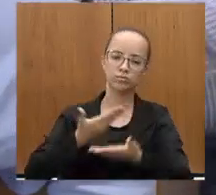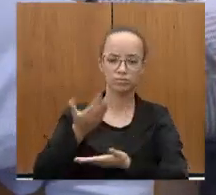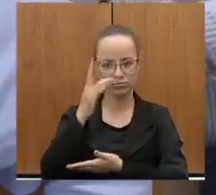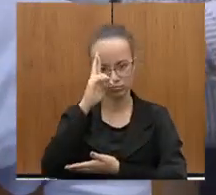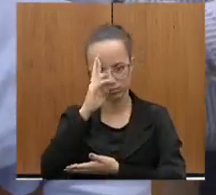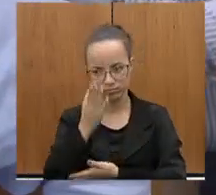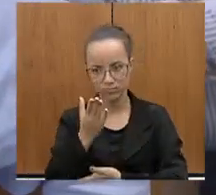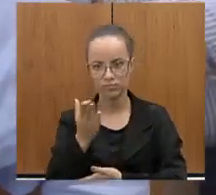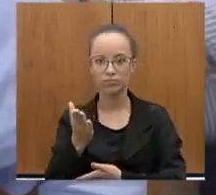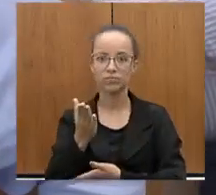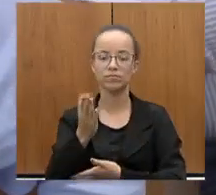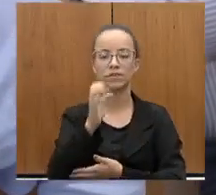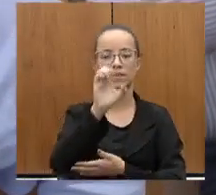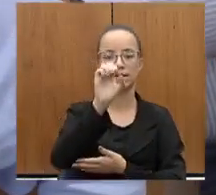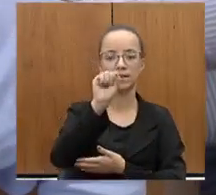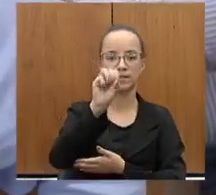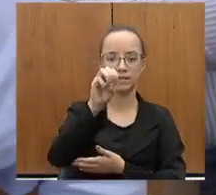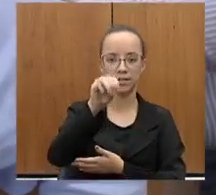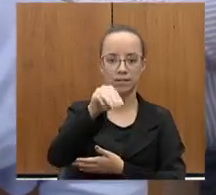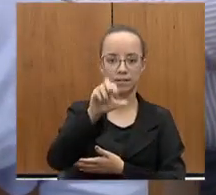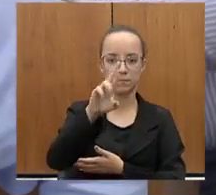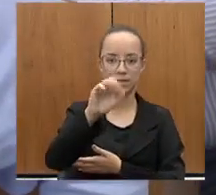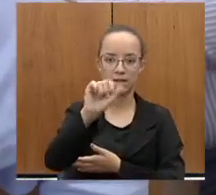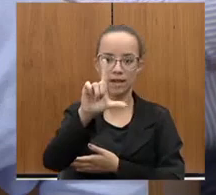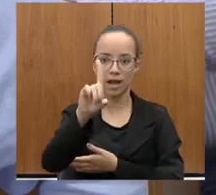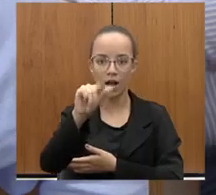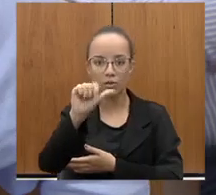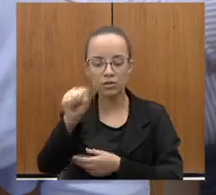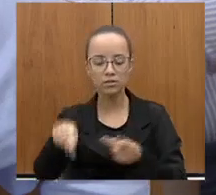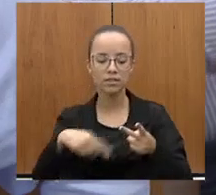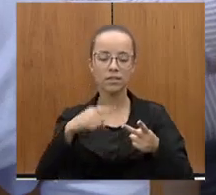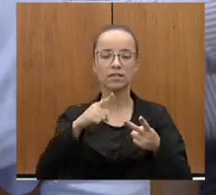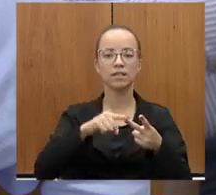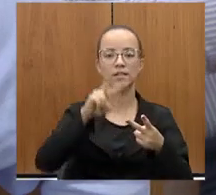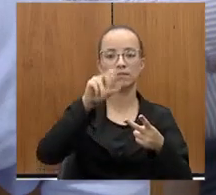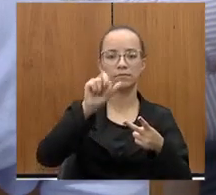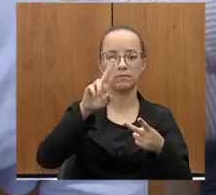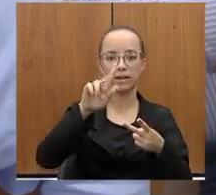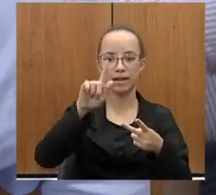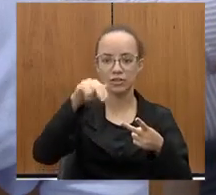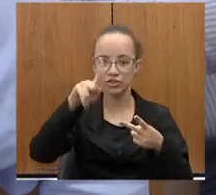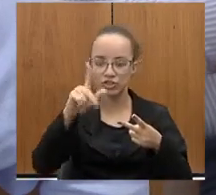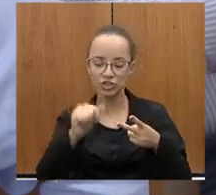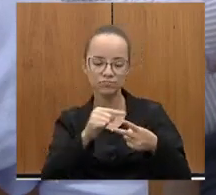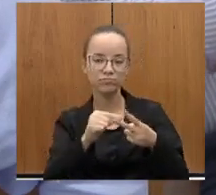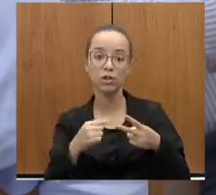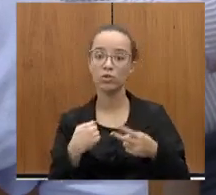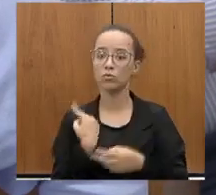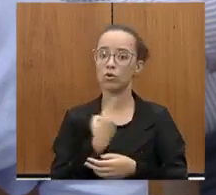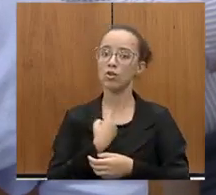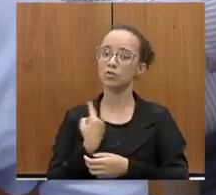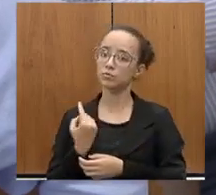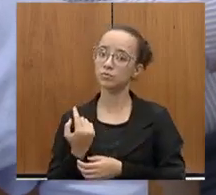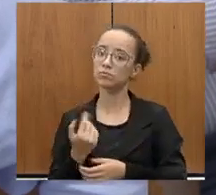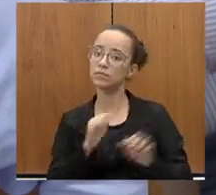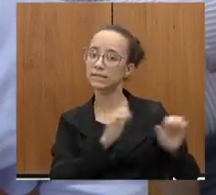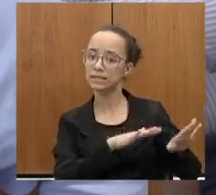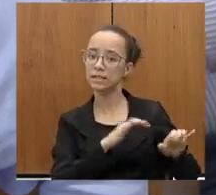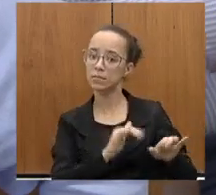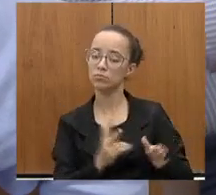relação ao Esmeralda São José da Varginha, gente também fica muito feliz, estivemos lá em setembro para dar a ordem de início.